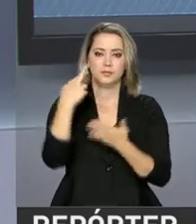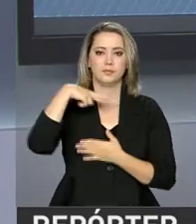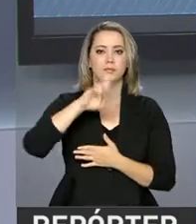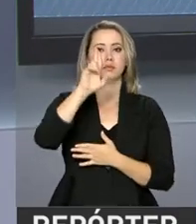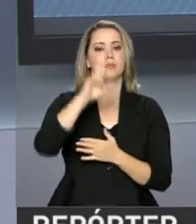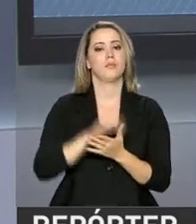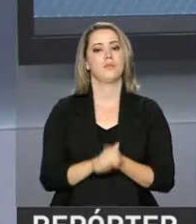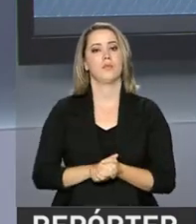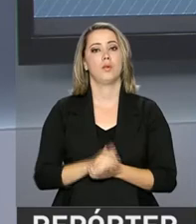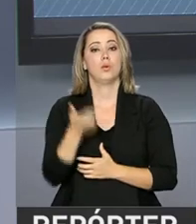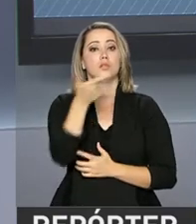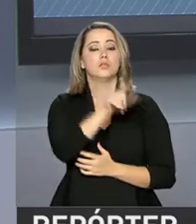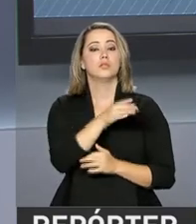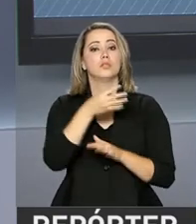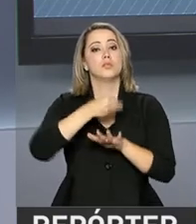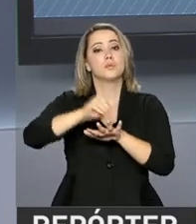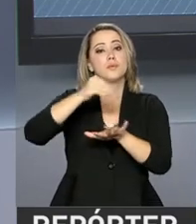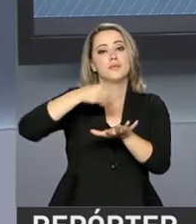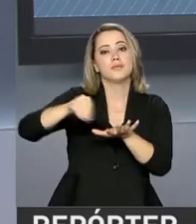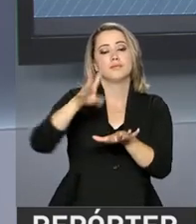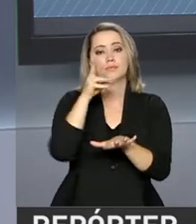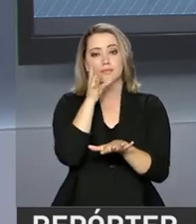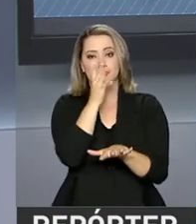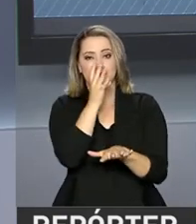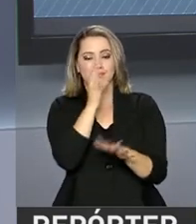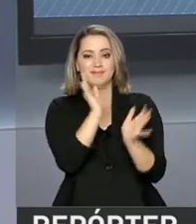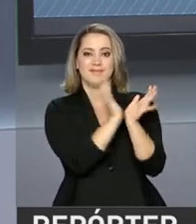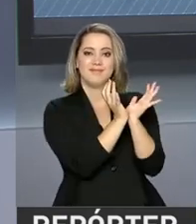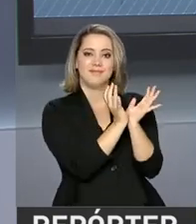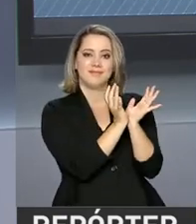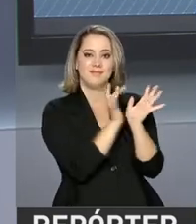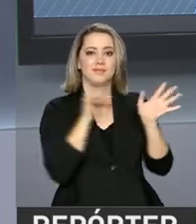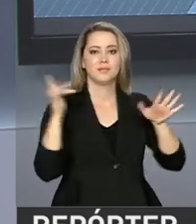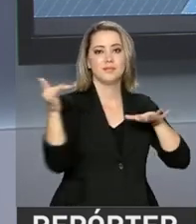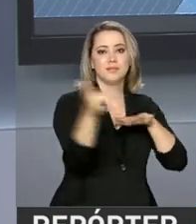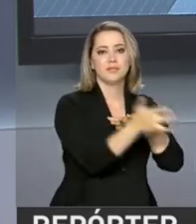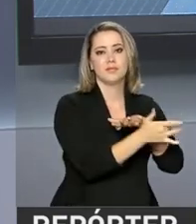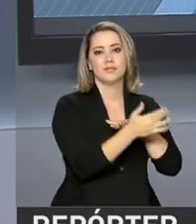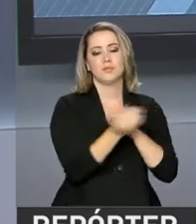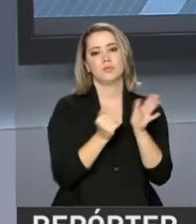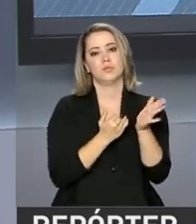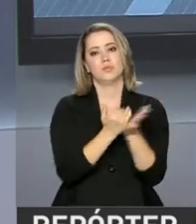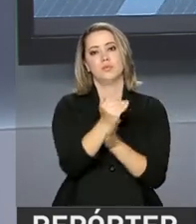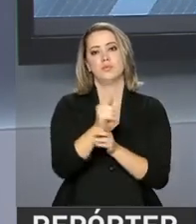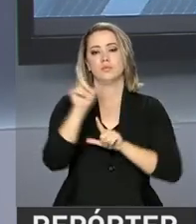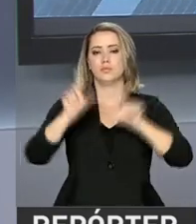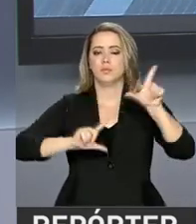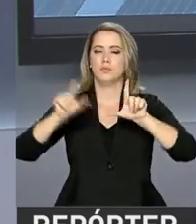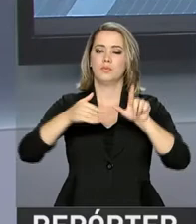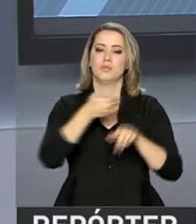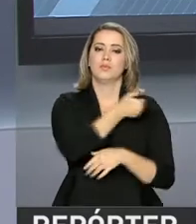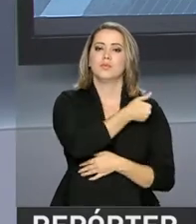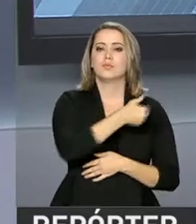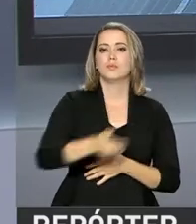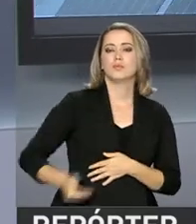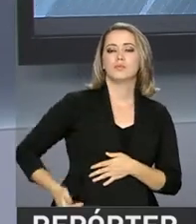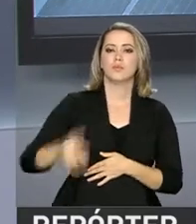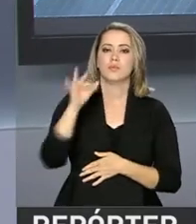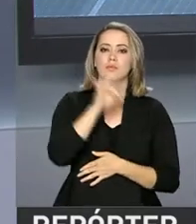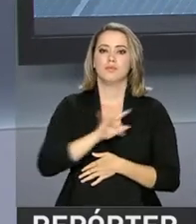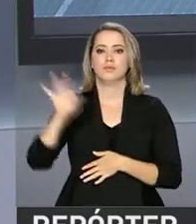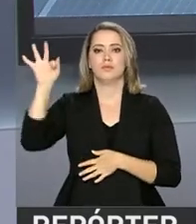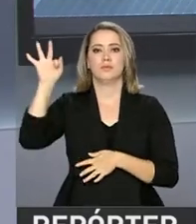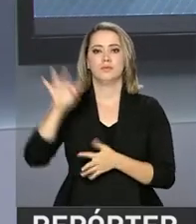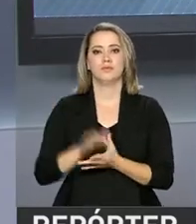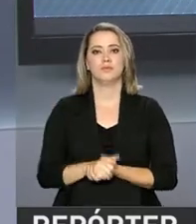Repórter NBR. Outras notícias você acompanha também em nossas redes sociais. Continue com a gente aqui na NBR, a